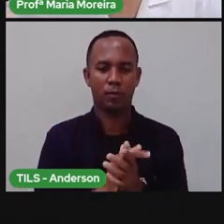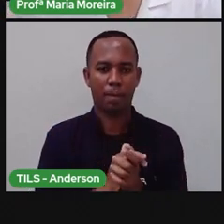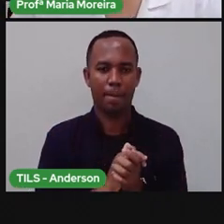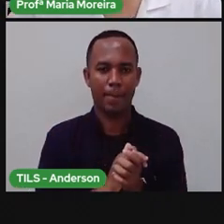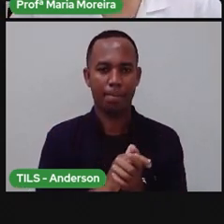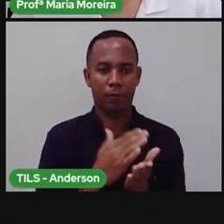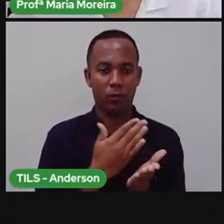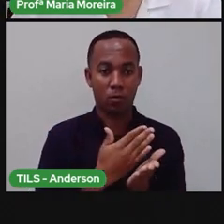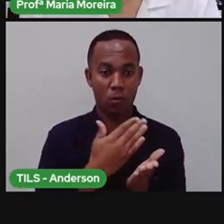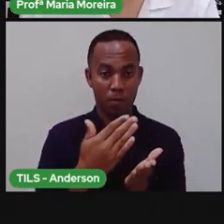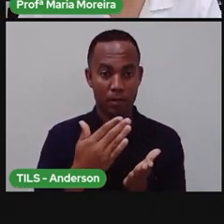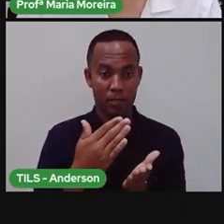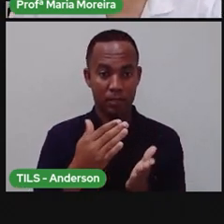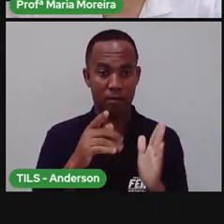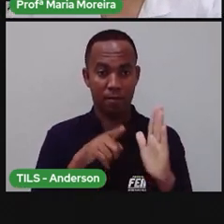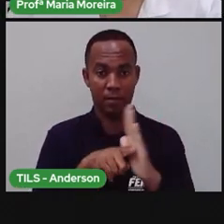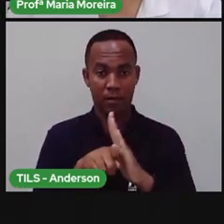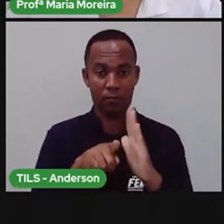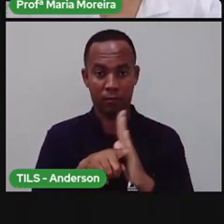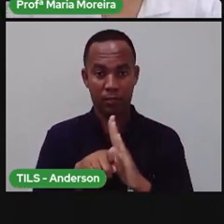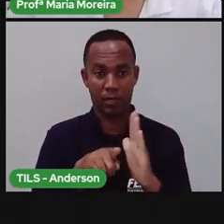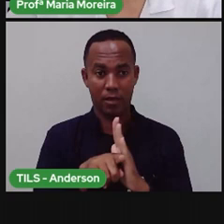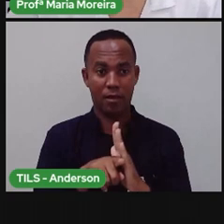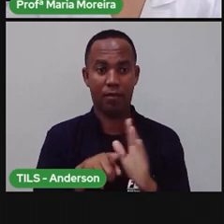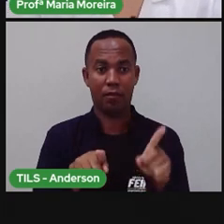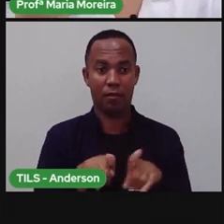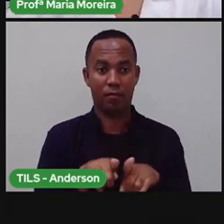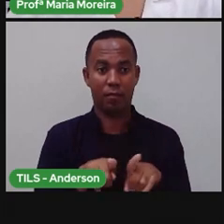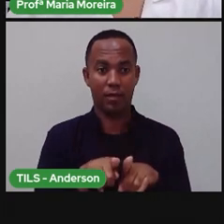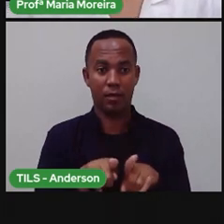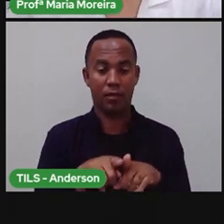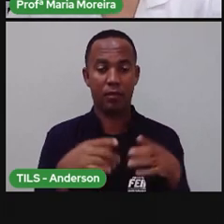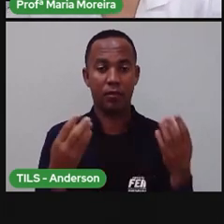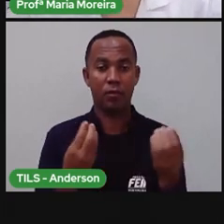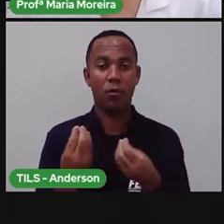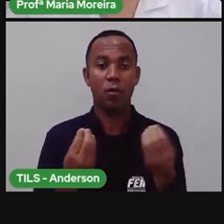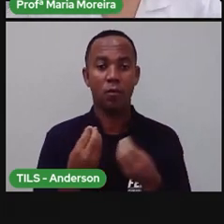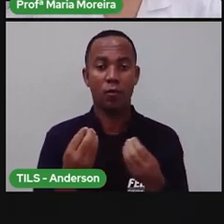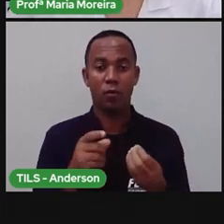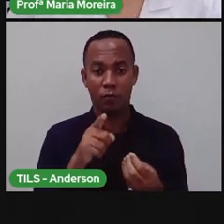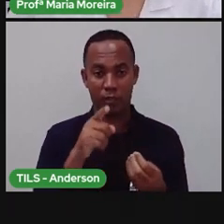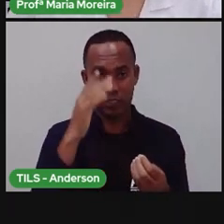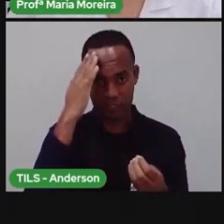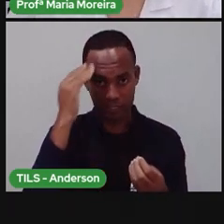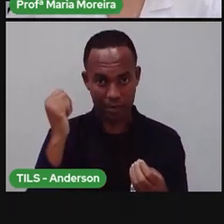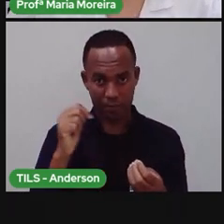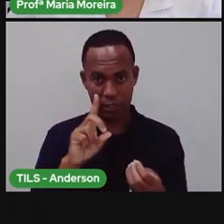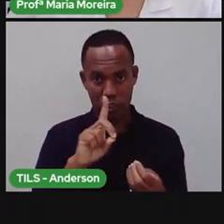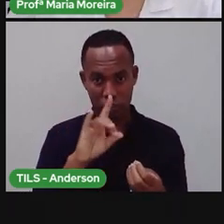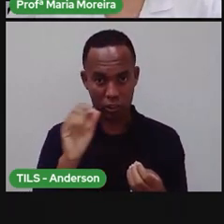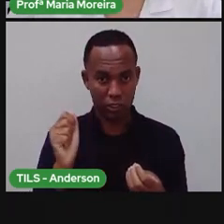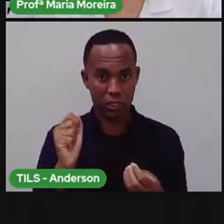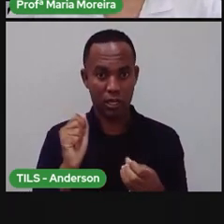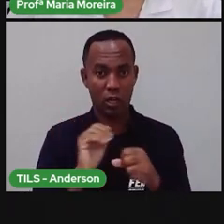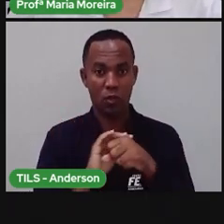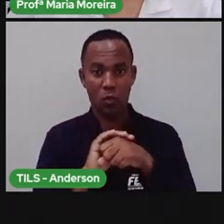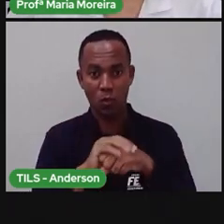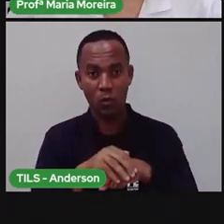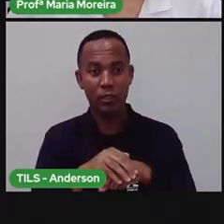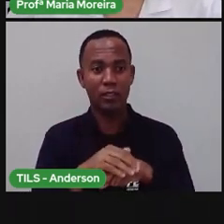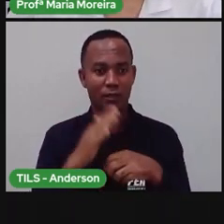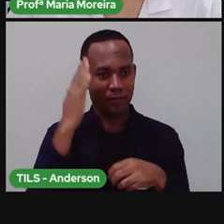eu já vou começar perguntando aqui, dando aquele aperto gostoso em Anderson. Anderson, você sabe por que existe o dia e a noite? Oi!